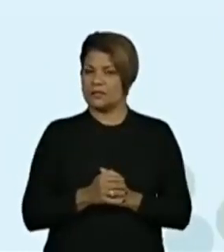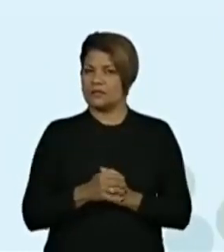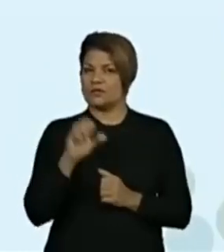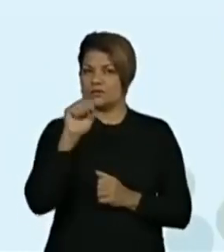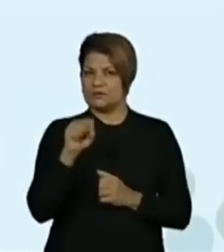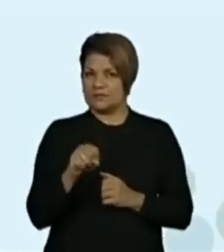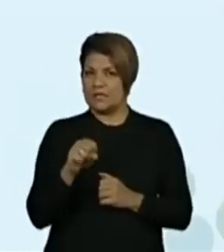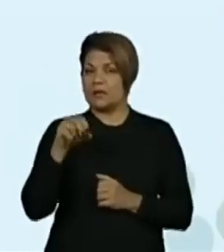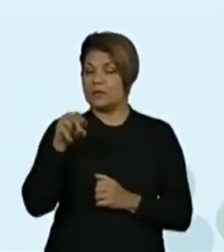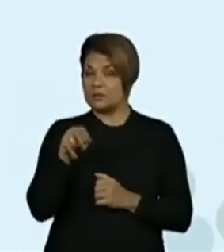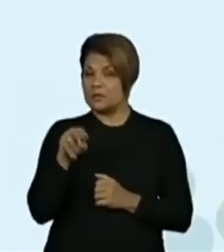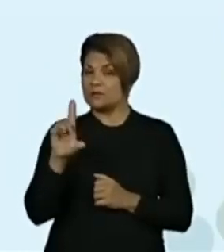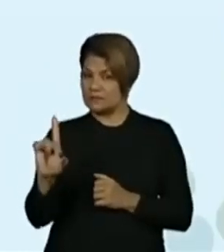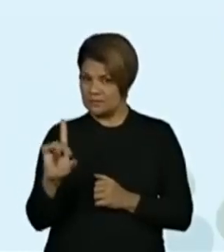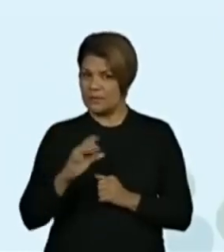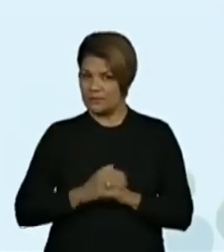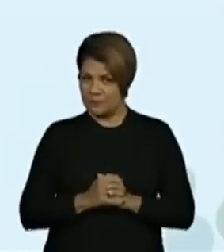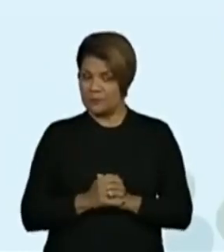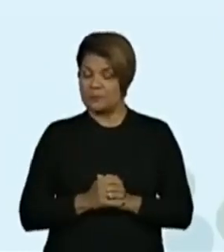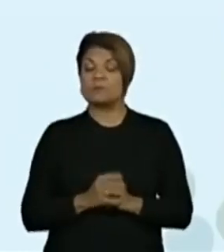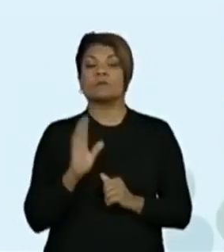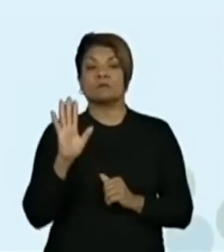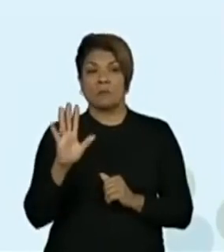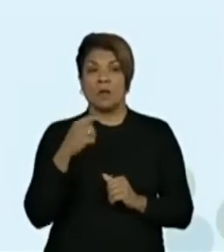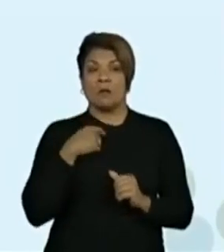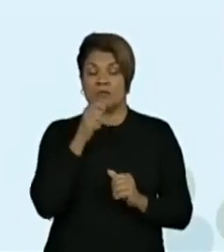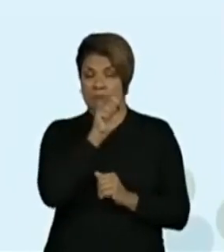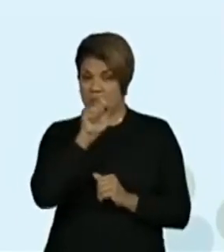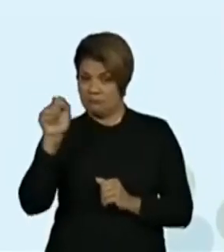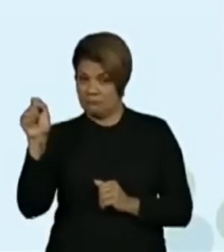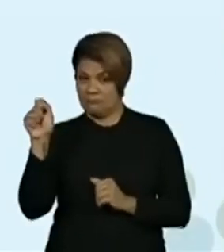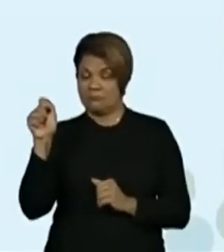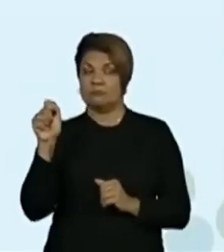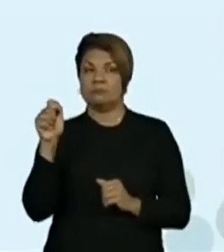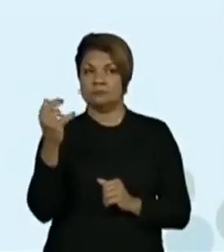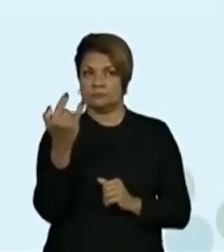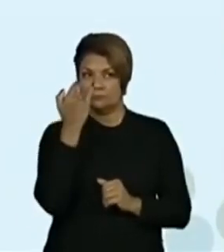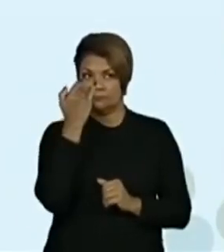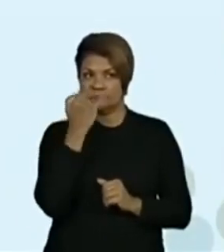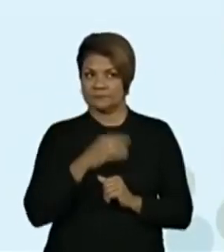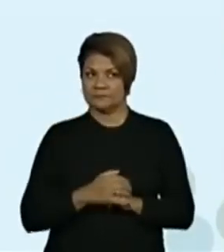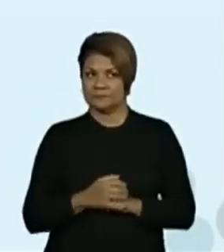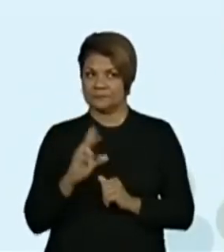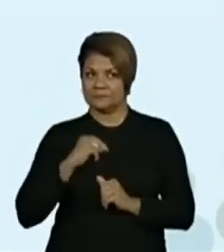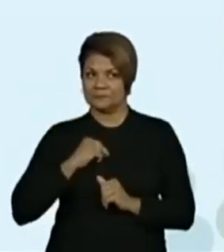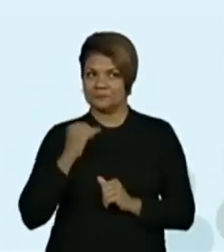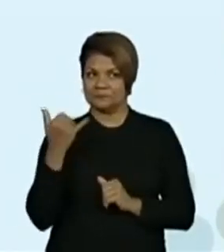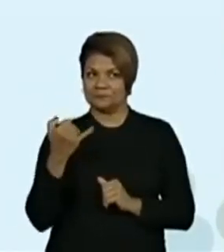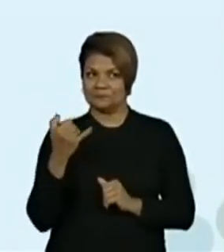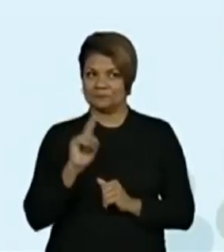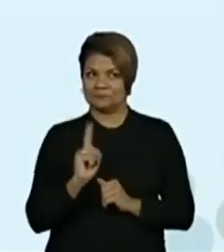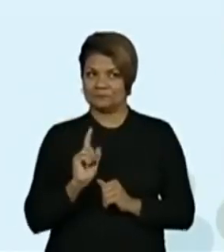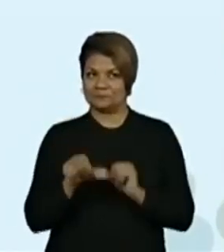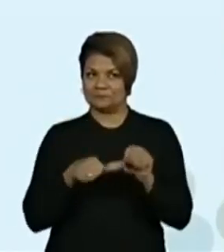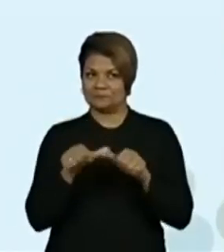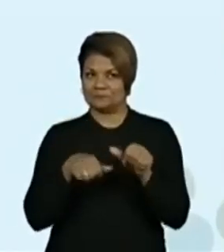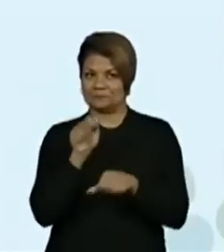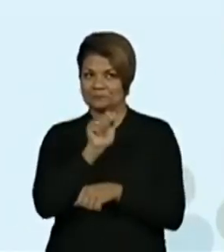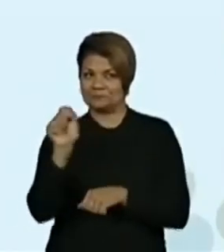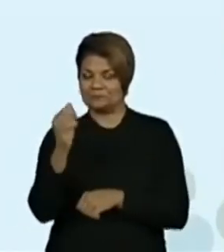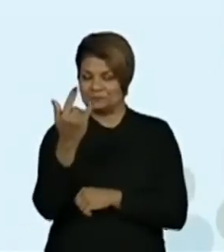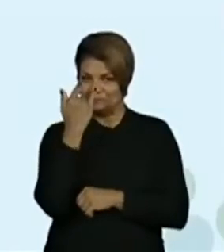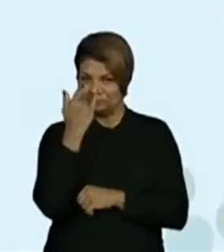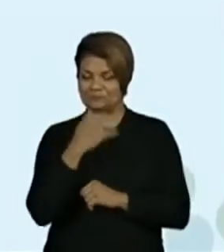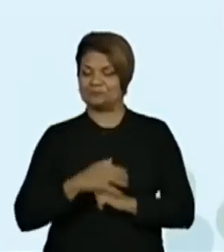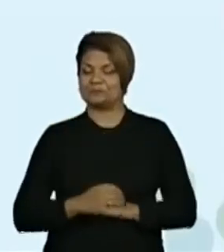atenção. Ler, escrever... Opa, mas é com marca-texto. Vou pegar o marca-texto e vou